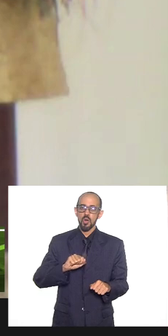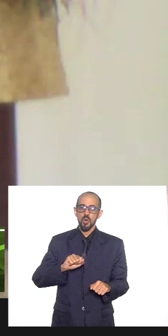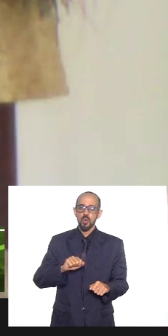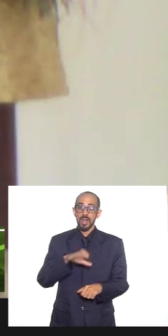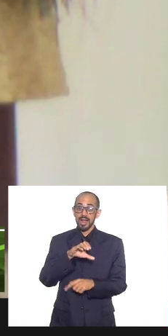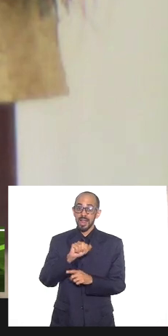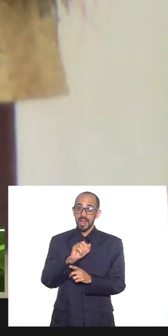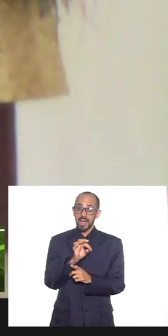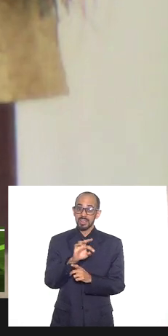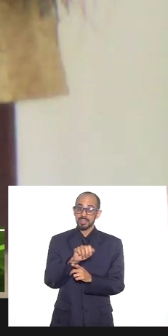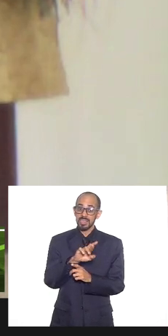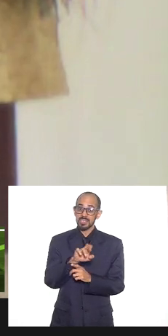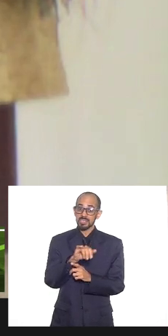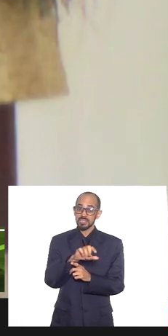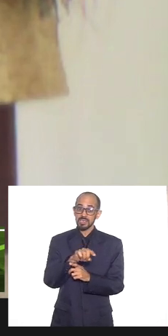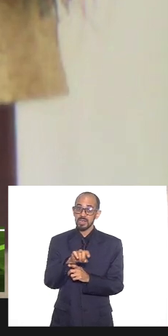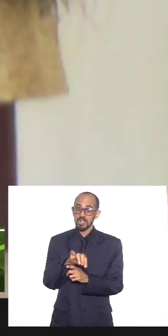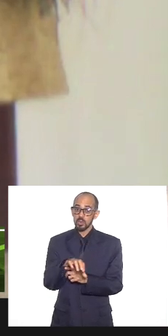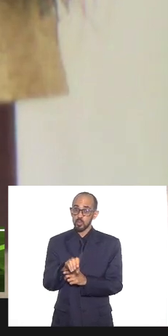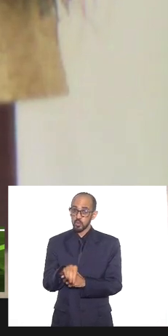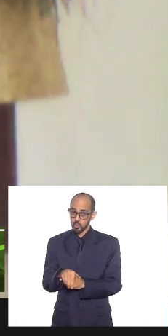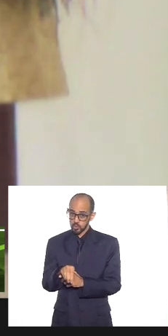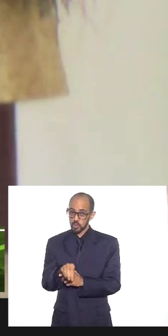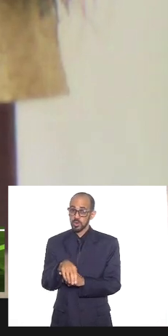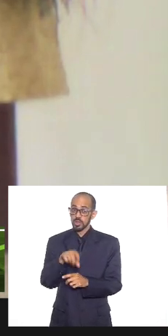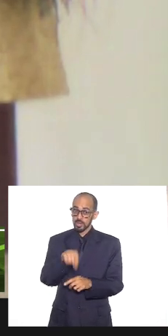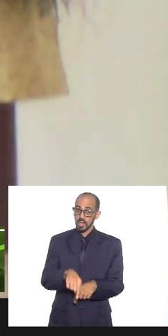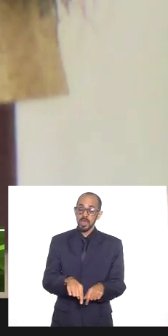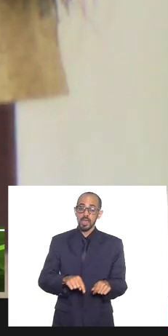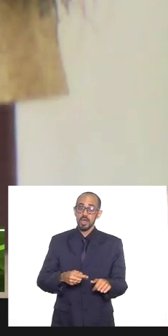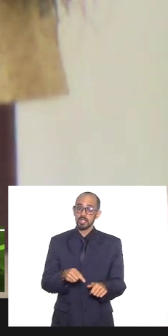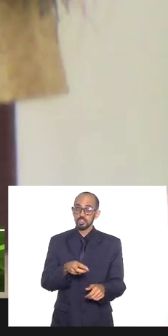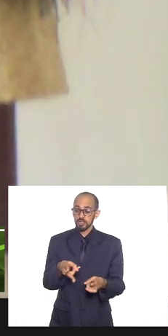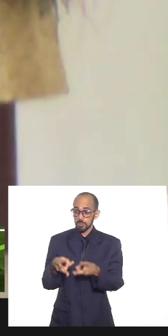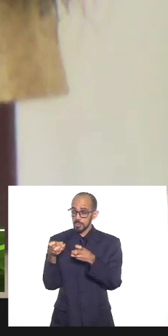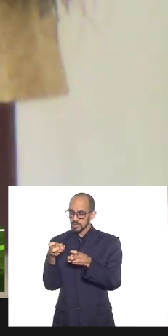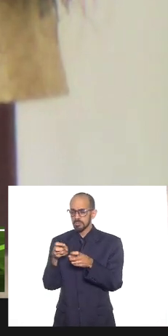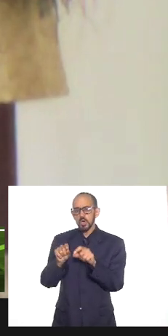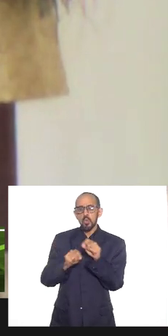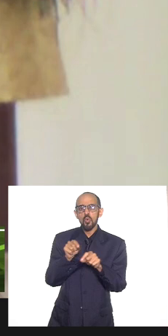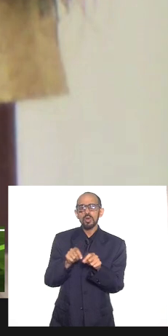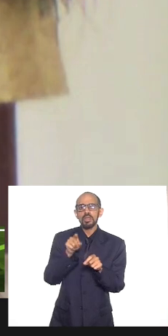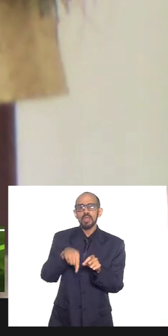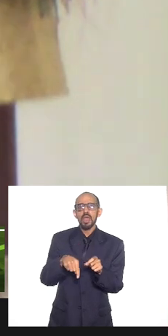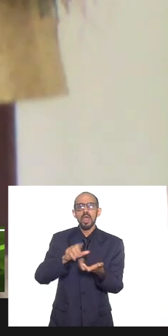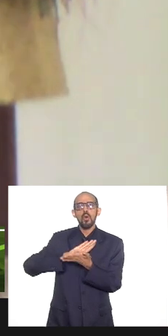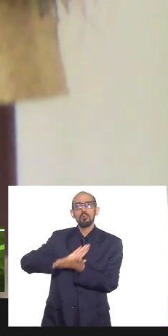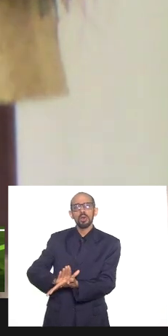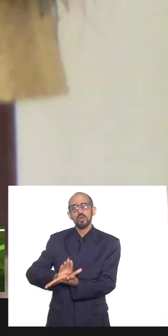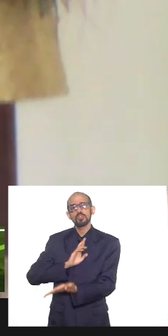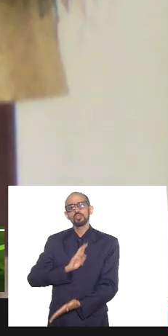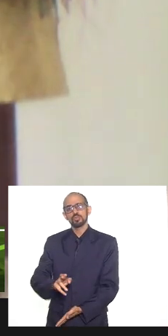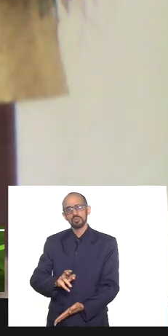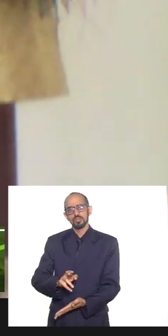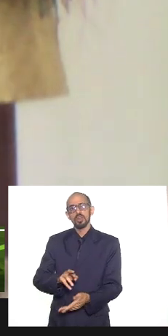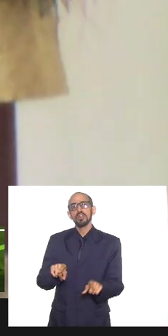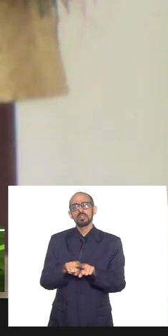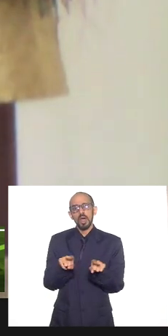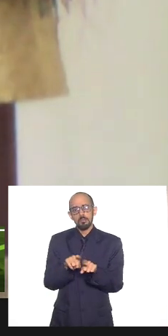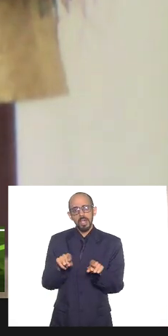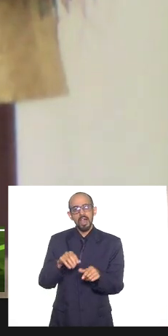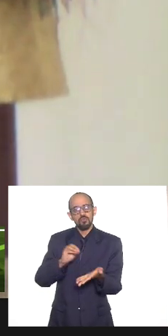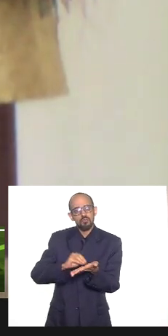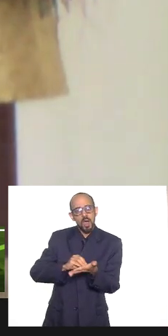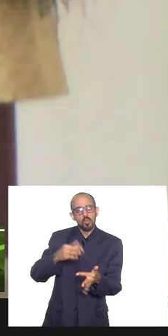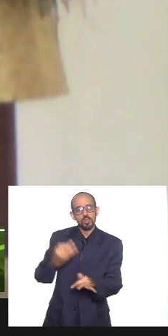para que a gente perceba o que é a intolerância religiosa, o que é o racismo religioso. na